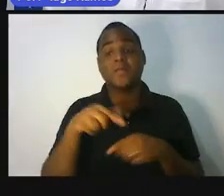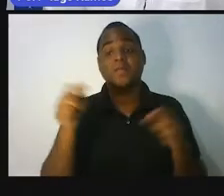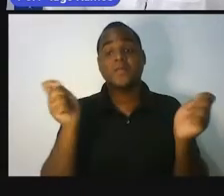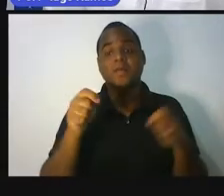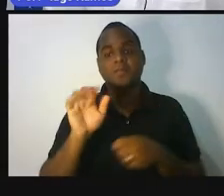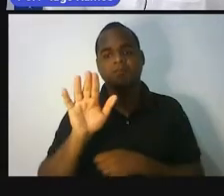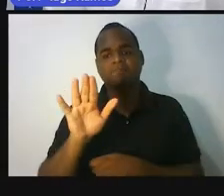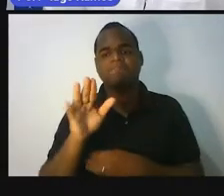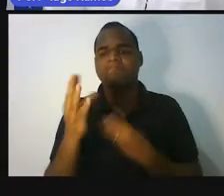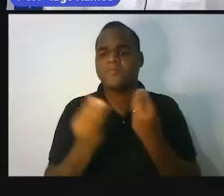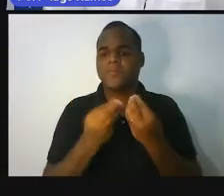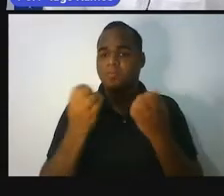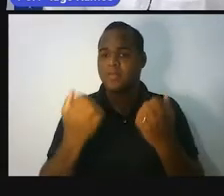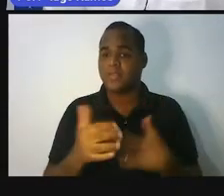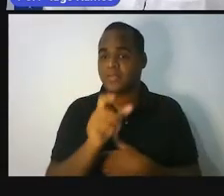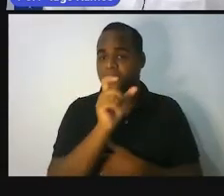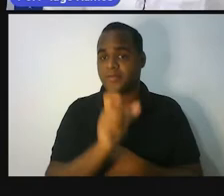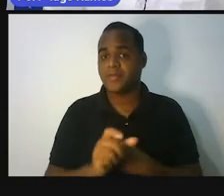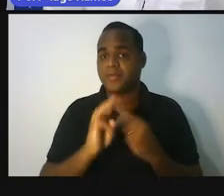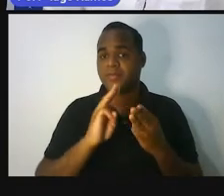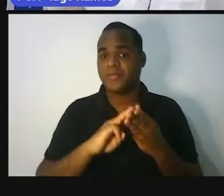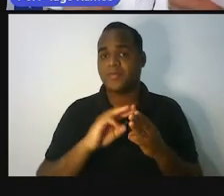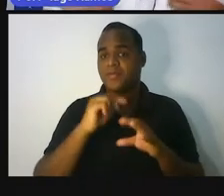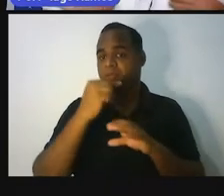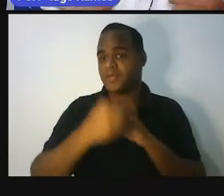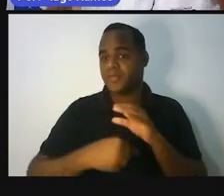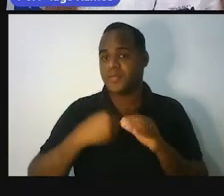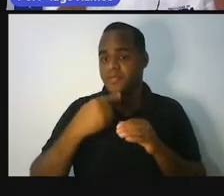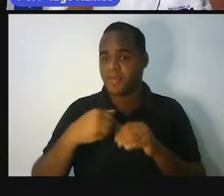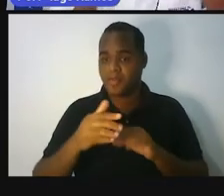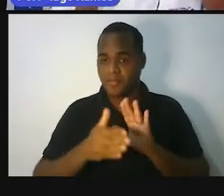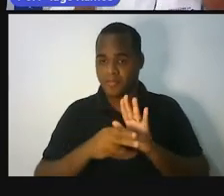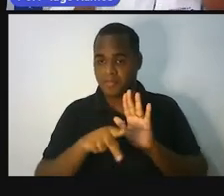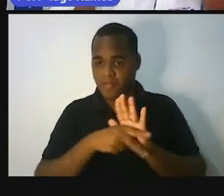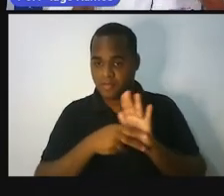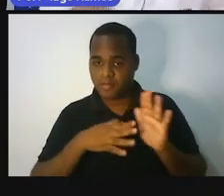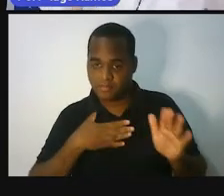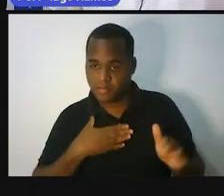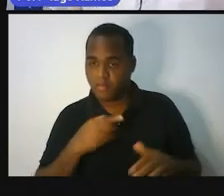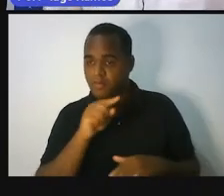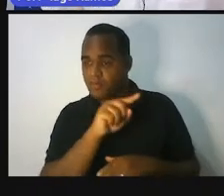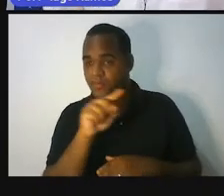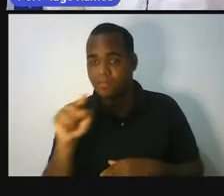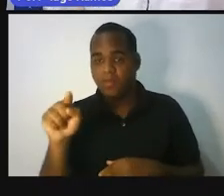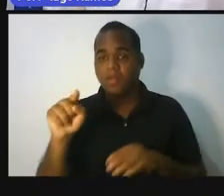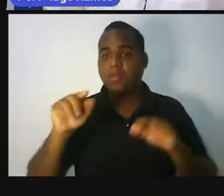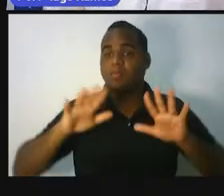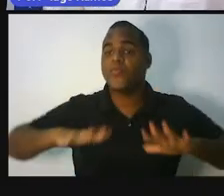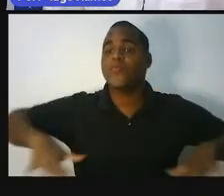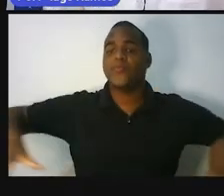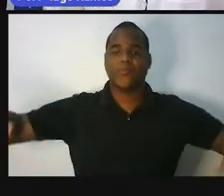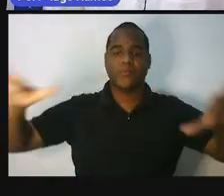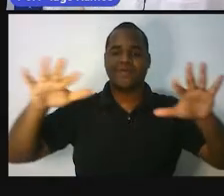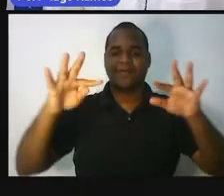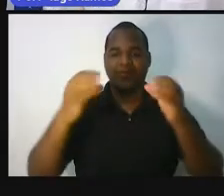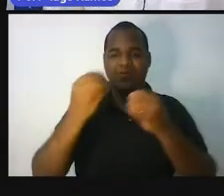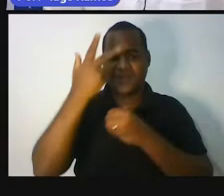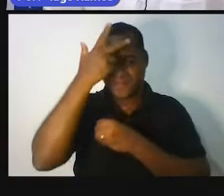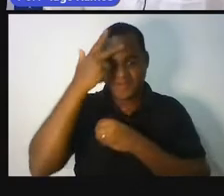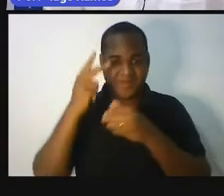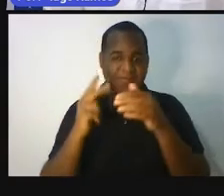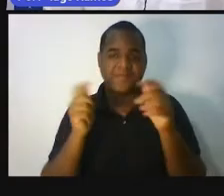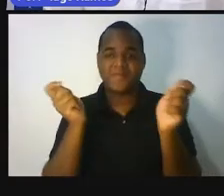matemática é patrimônio da humanidade. Ela é minha, ela é sua, ela é nossa. Todos temos